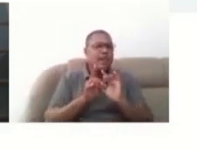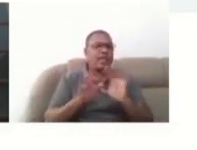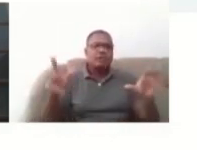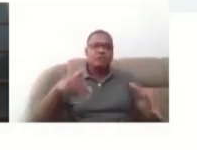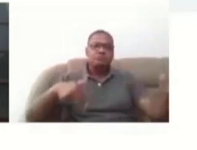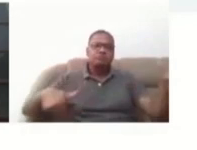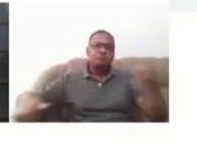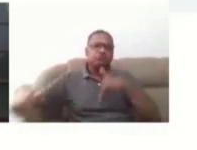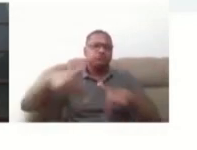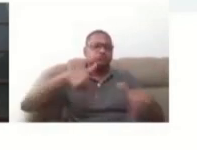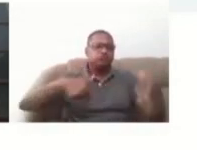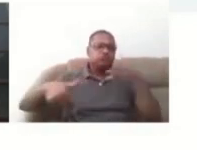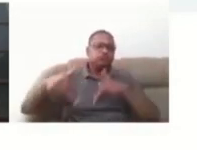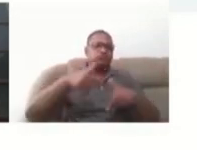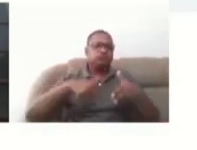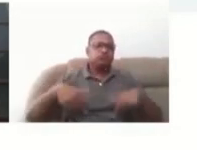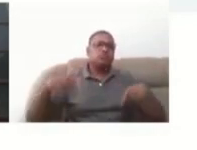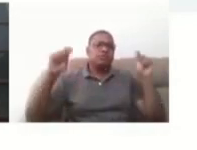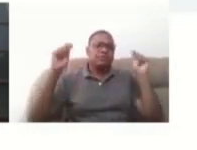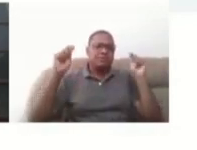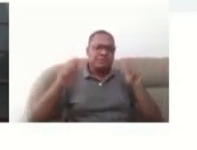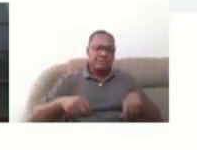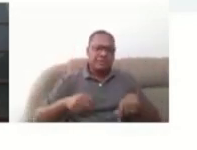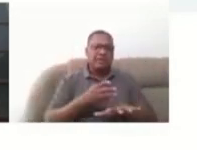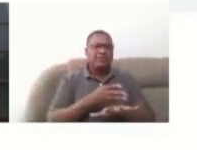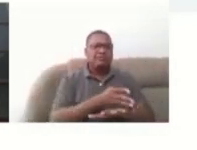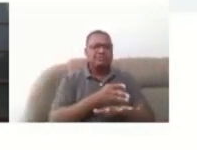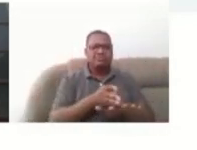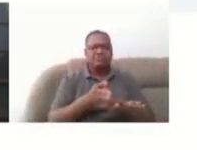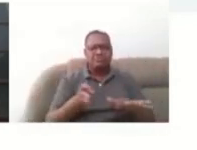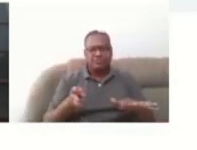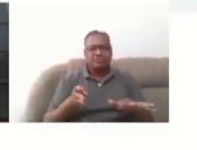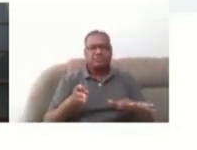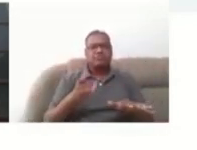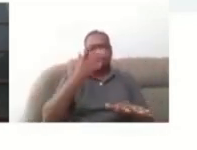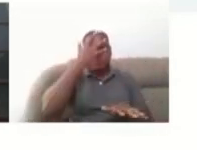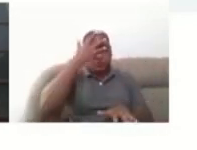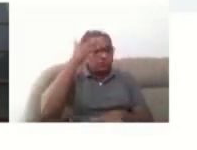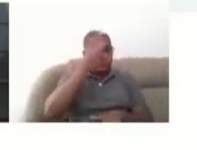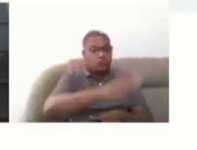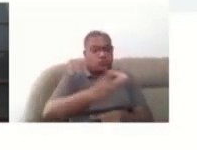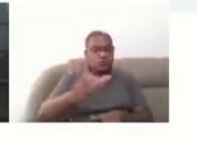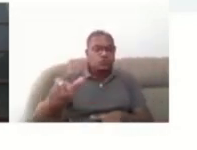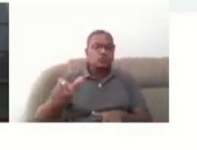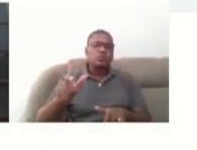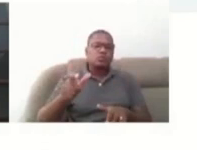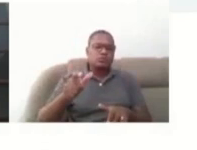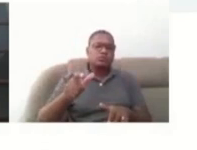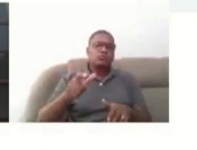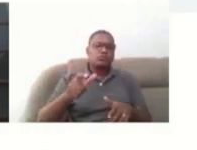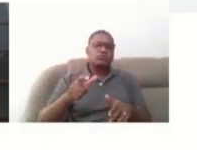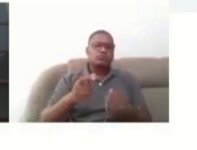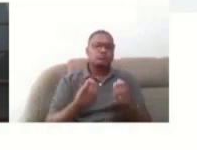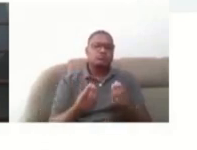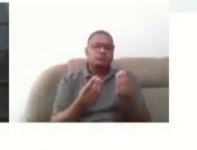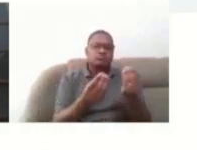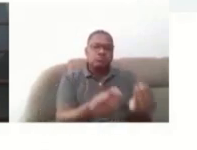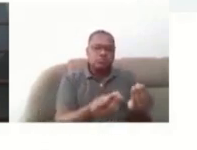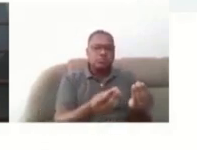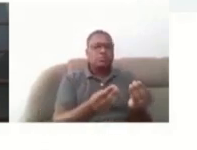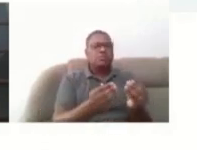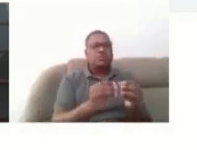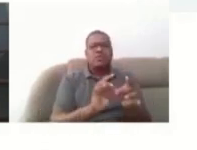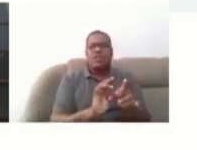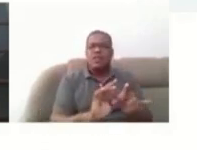considera-se as diversas possibilidades e capacidade que uma pessoa pode apresentar para favorecer a realização das mais